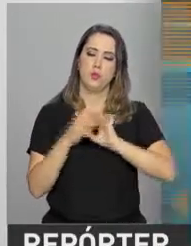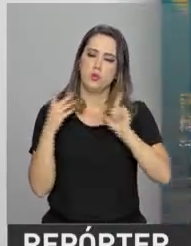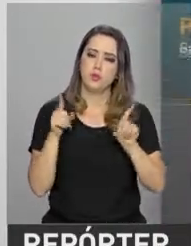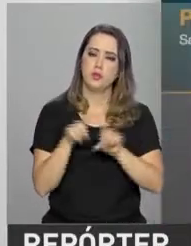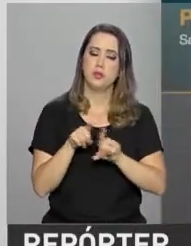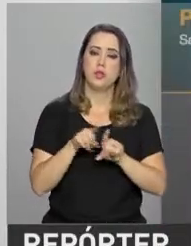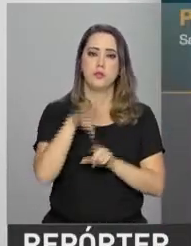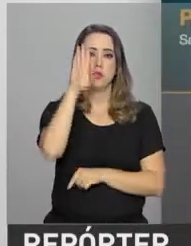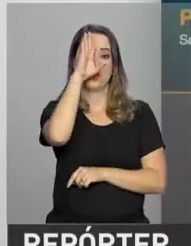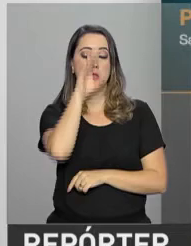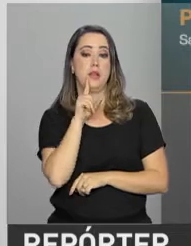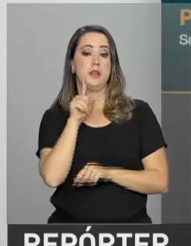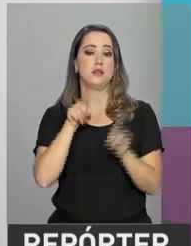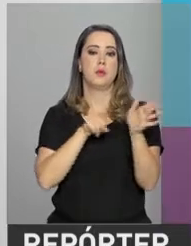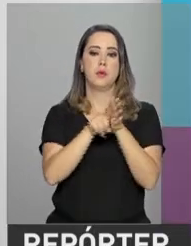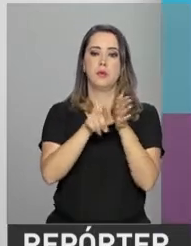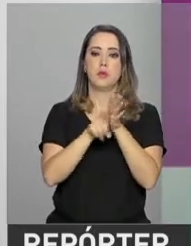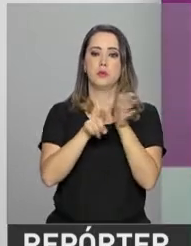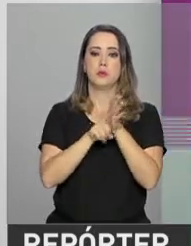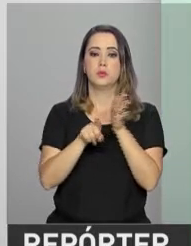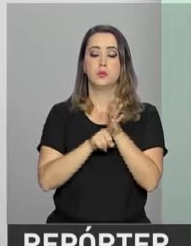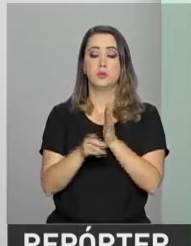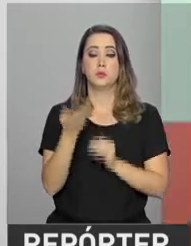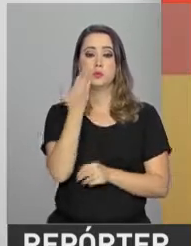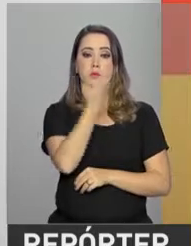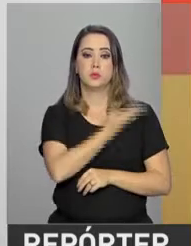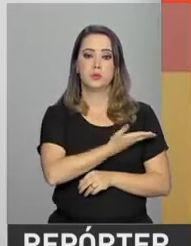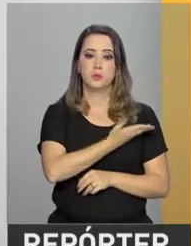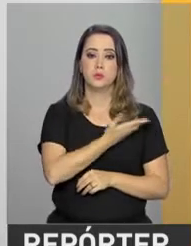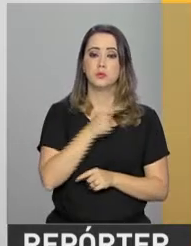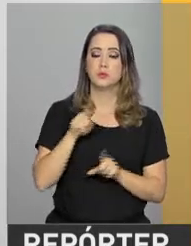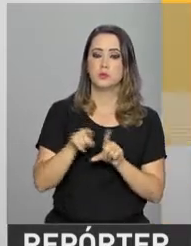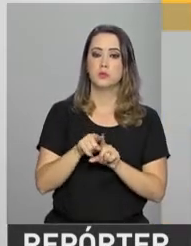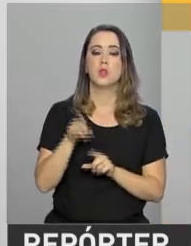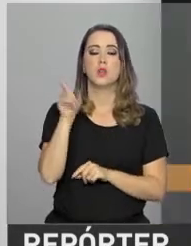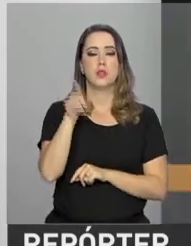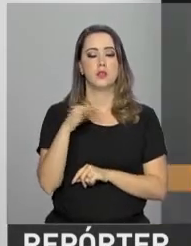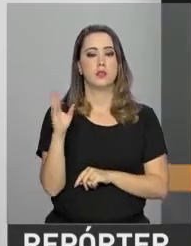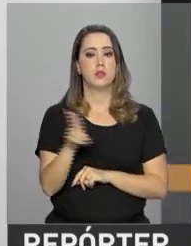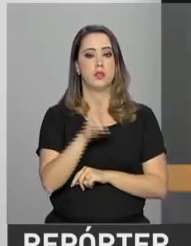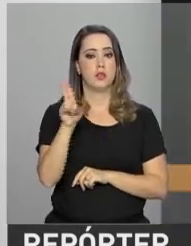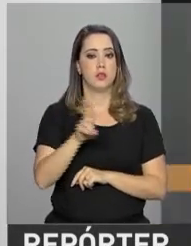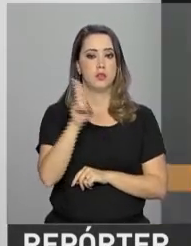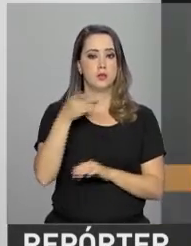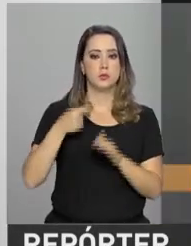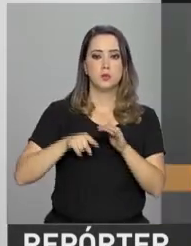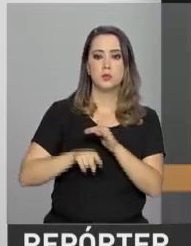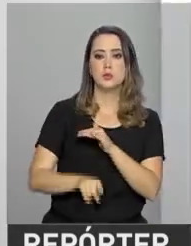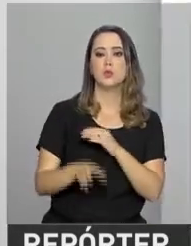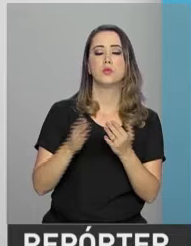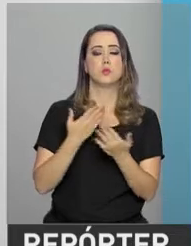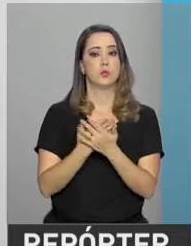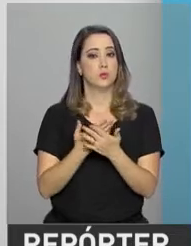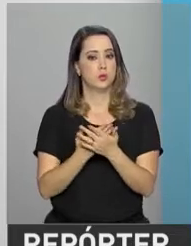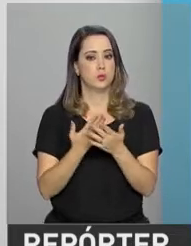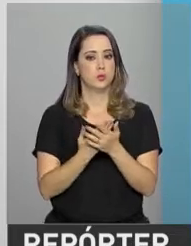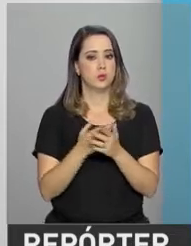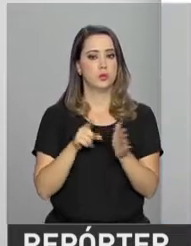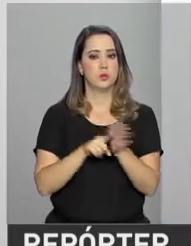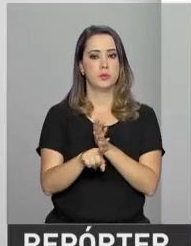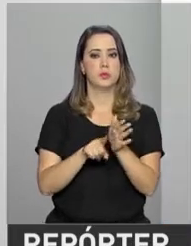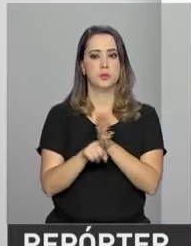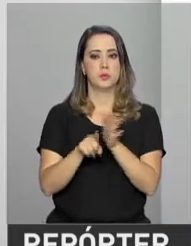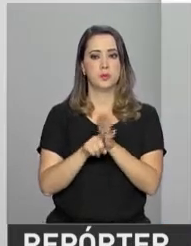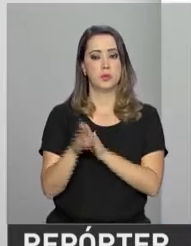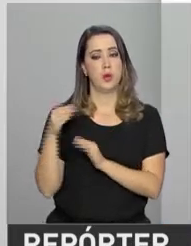pode também fazer questões no projeto Percursos Educativos. Essa ferramenta serve para aprofundar os estudos a partir das questões